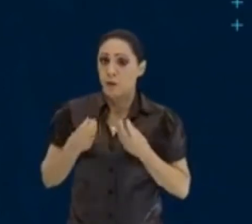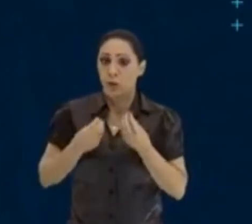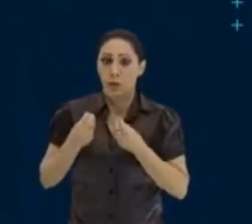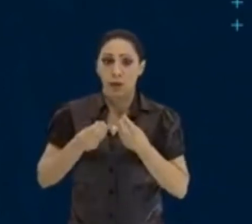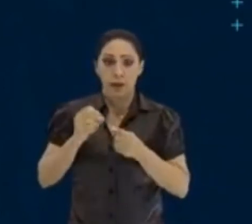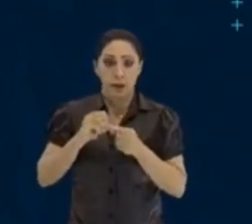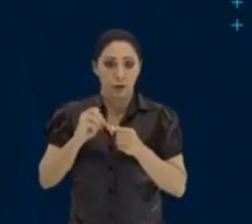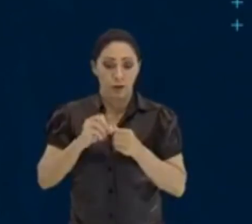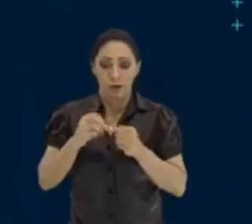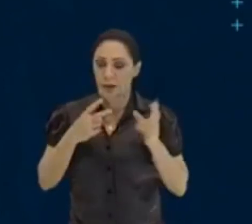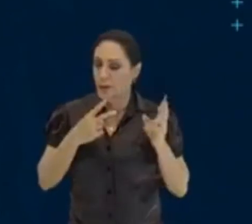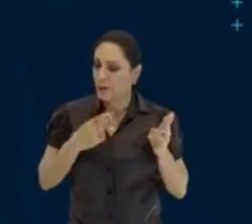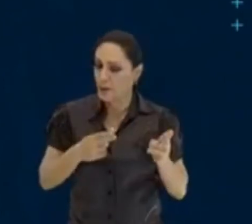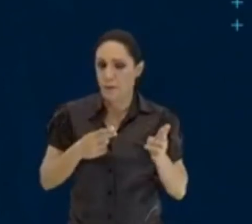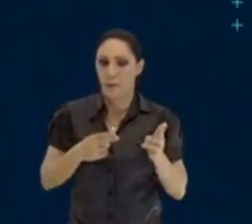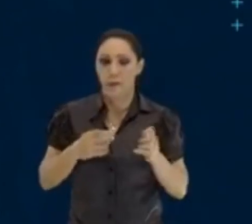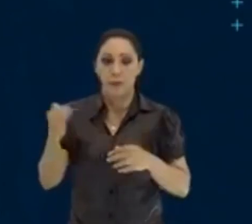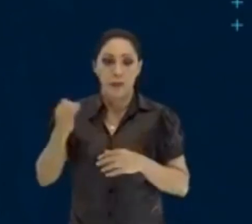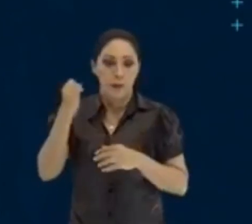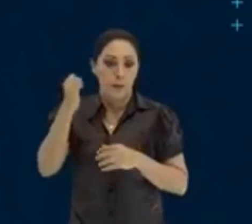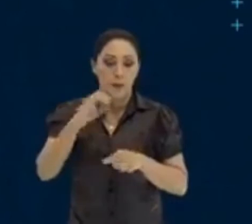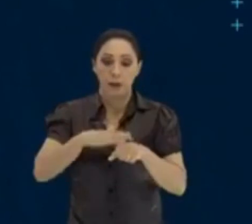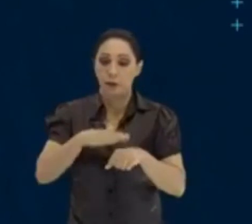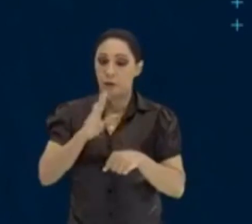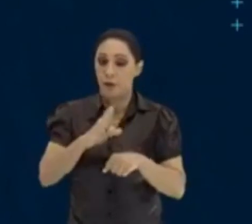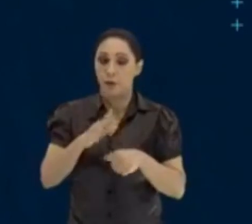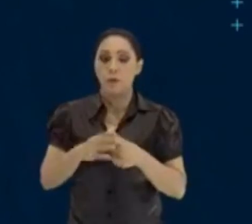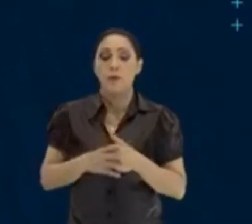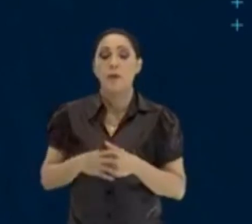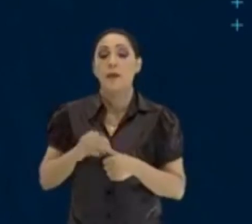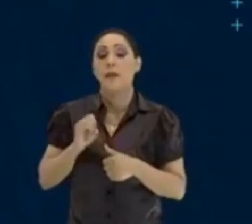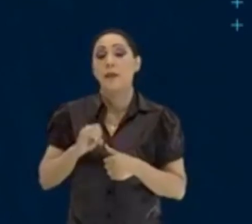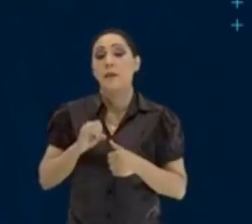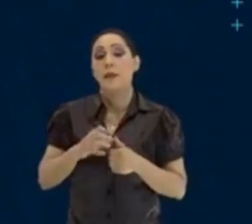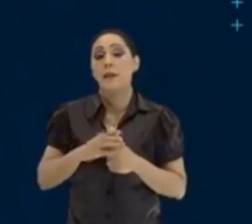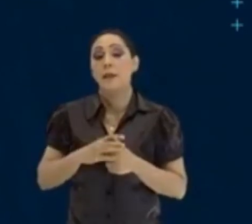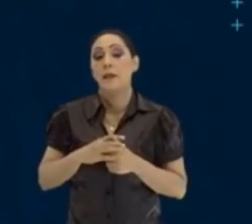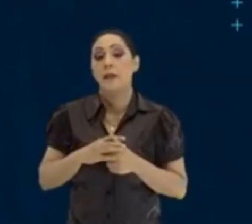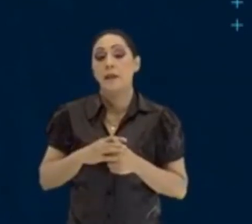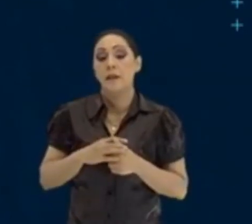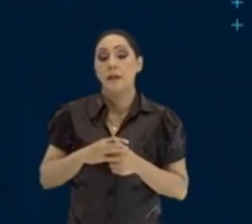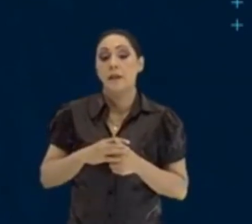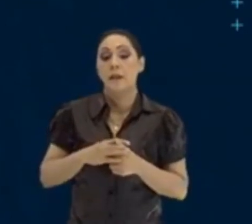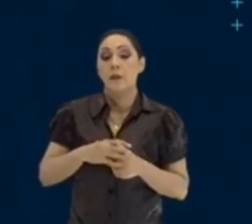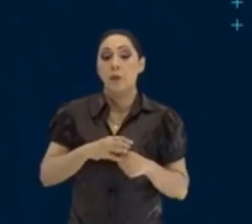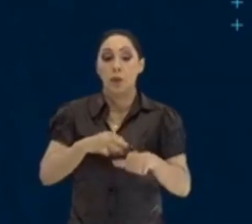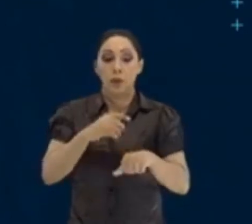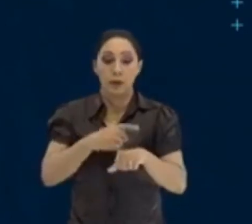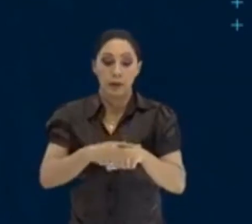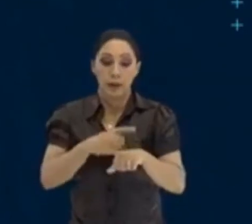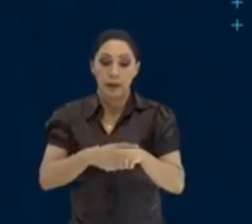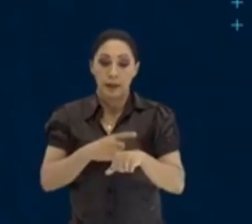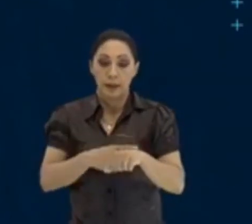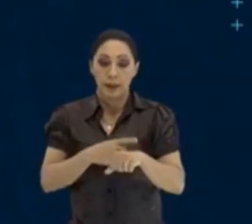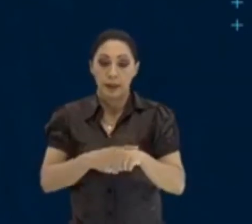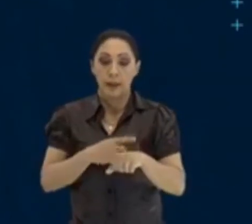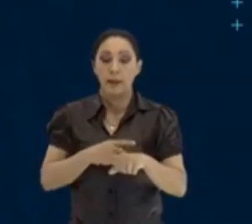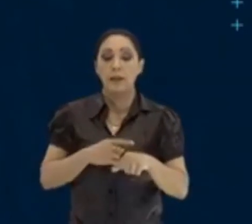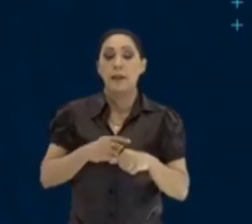professor? A mesma coisa, o mais importante de tudo, é saber se o tempo e a taxa estão no mesmo